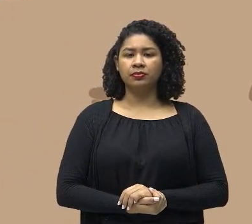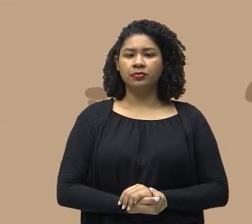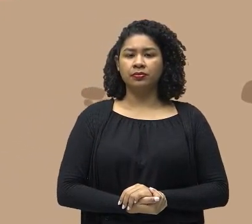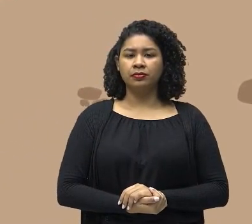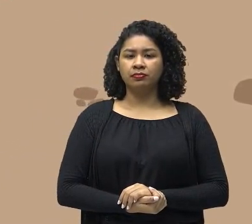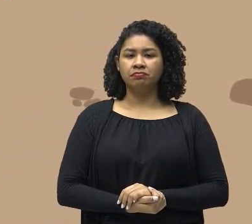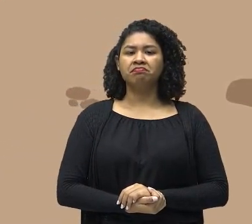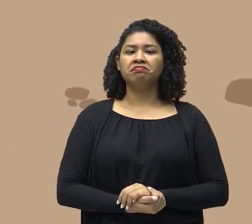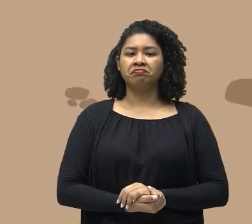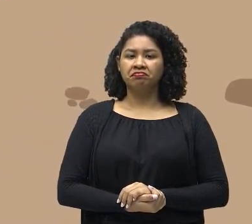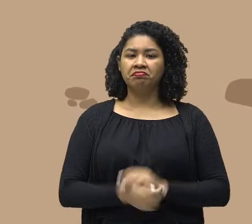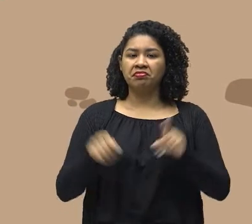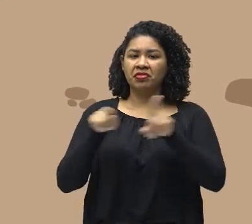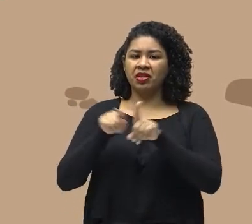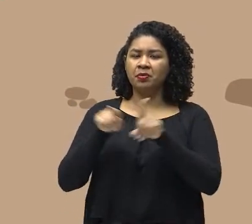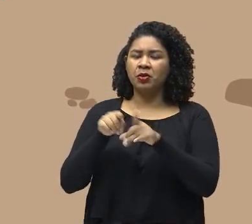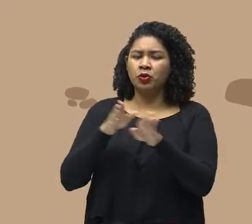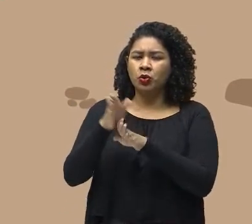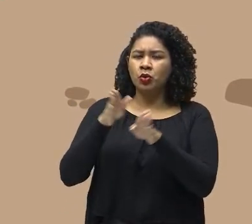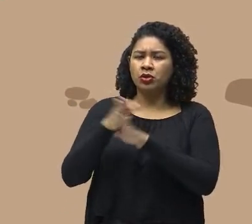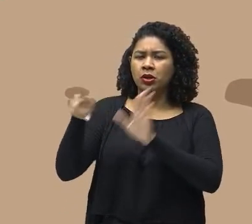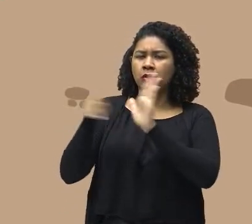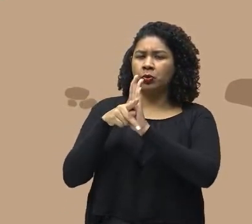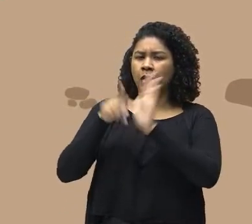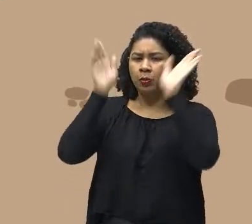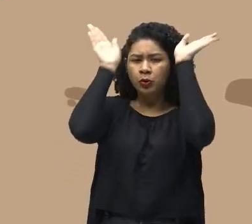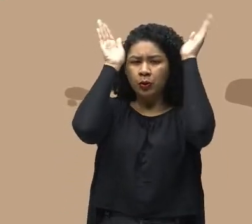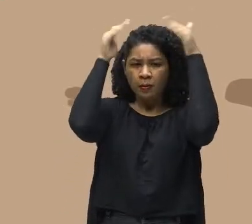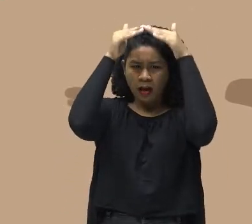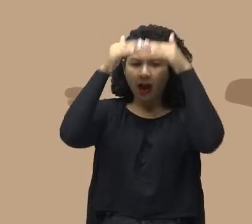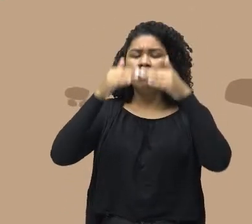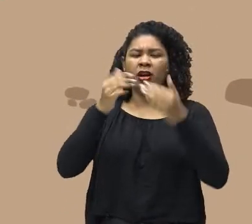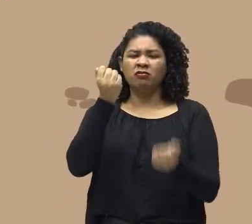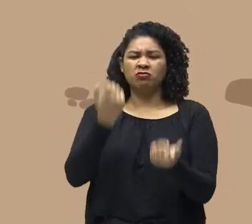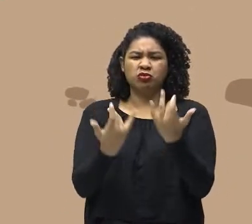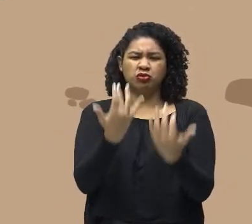Chegou a queimar a bula papal? Com isso, foi excomungado.